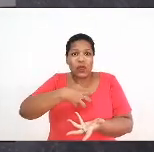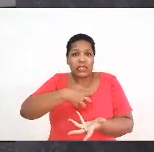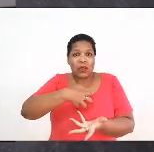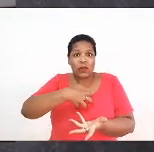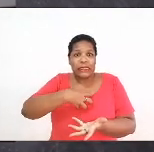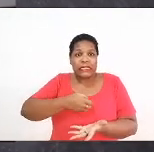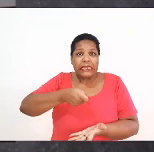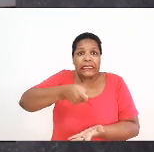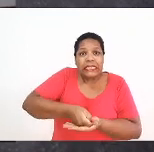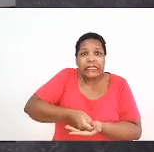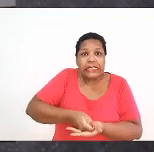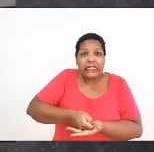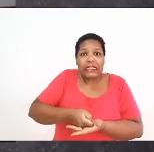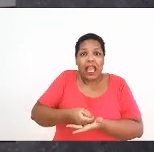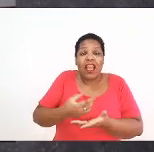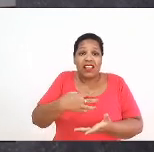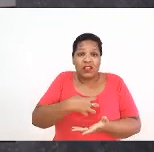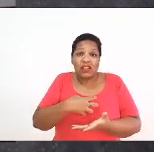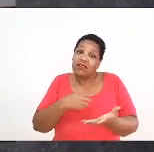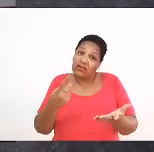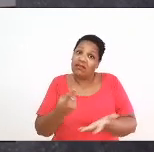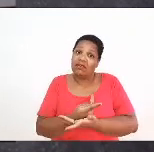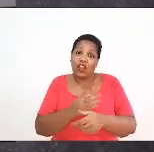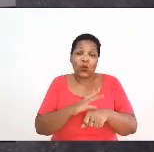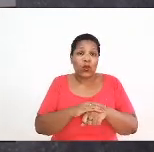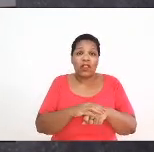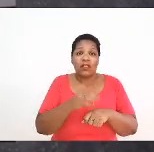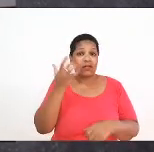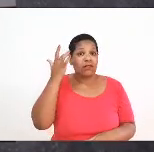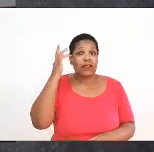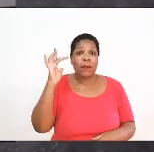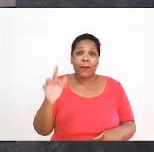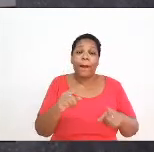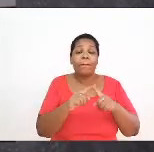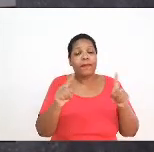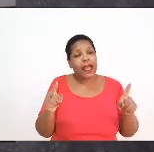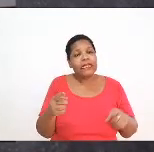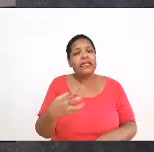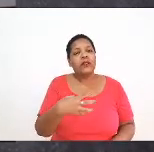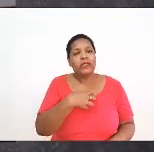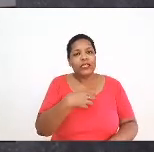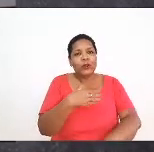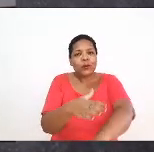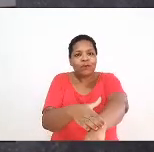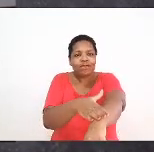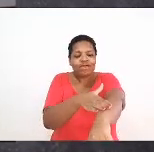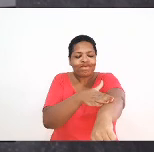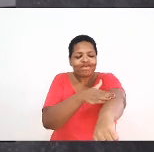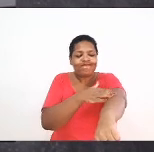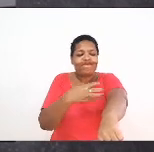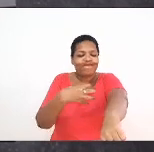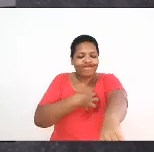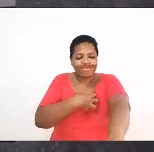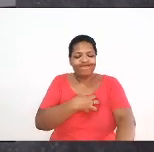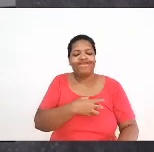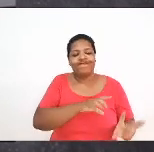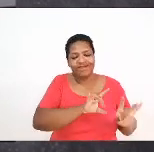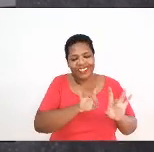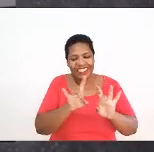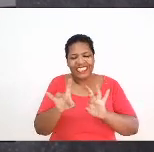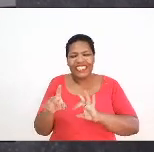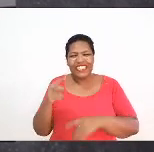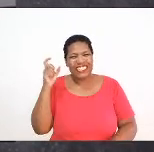e também dizer que eu sinto na pele todos os dias como tudo isso tem sido difícil,